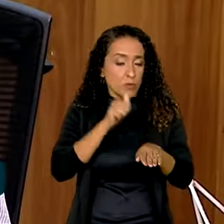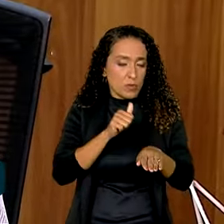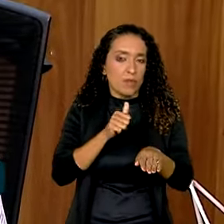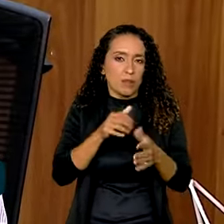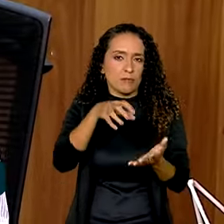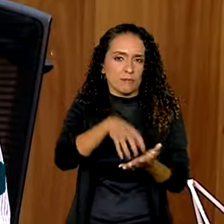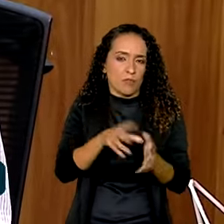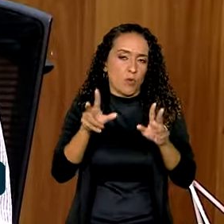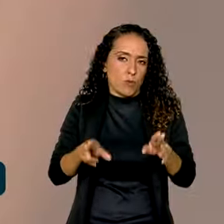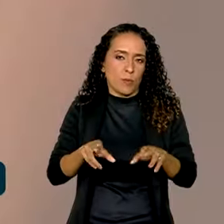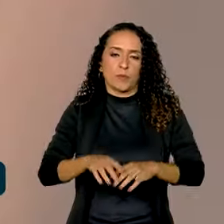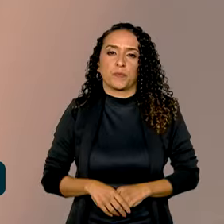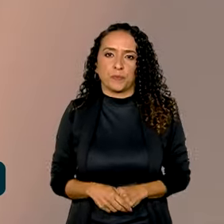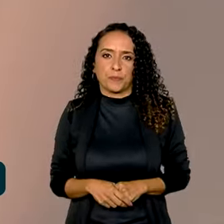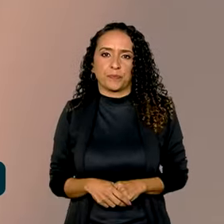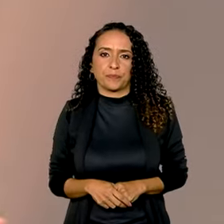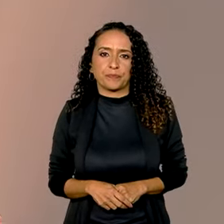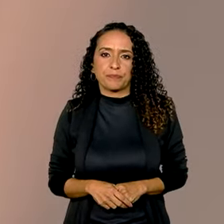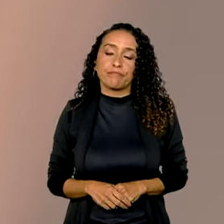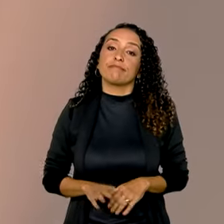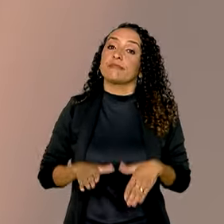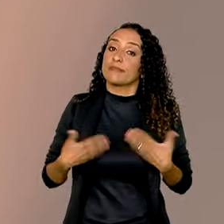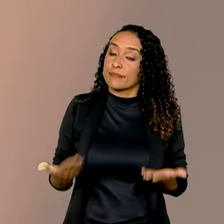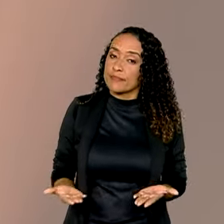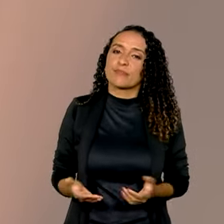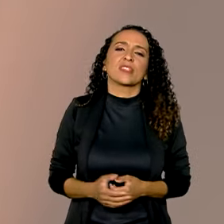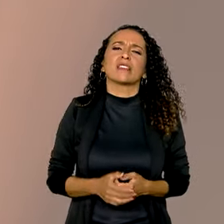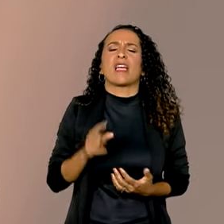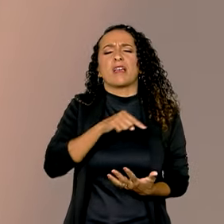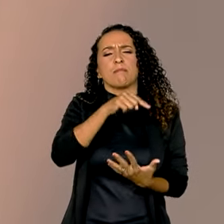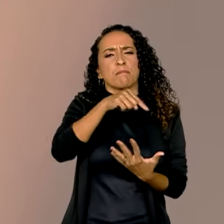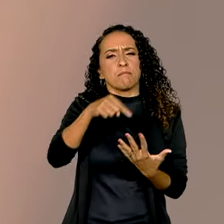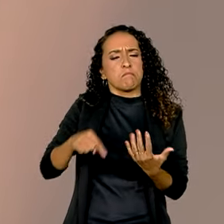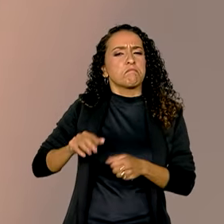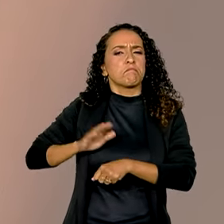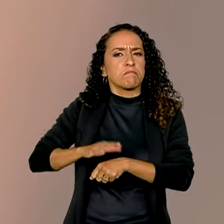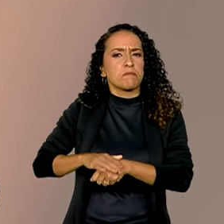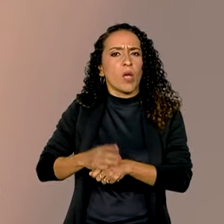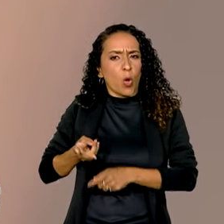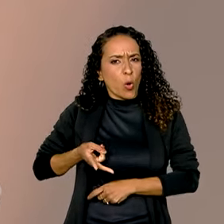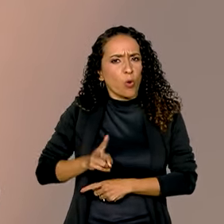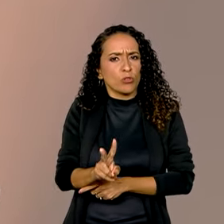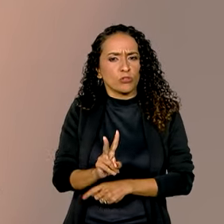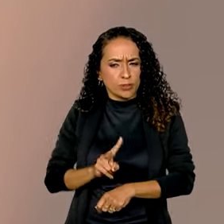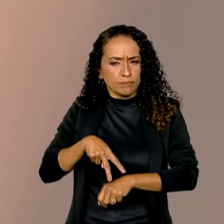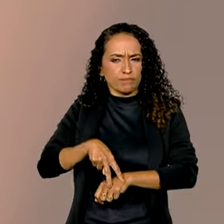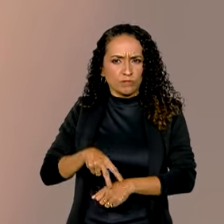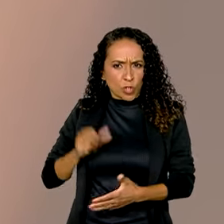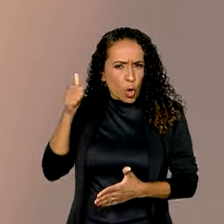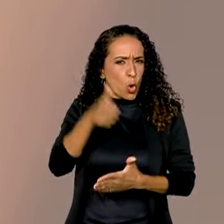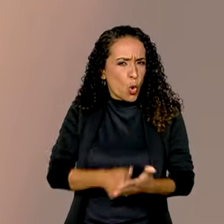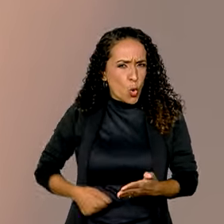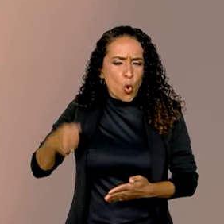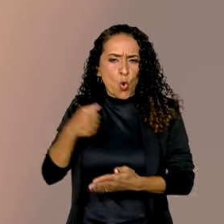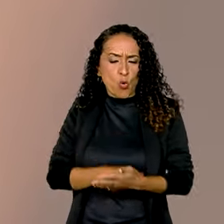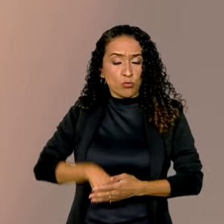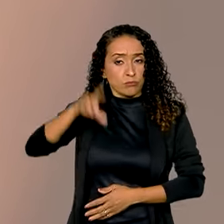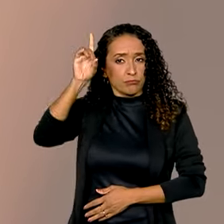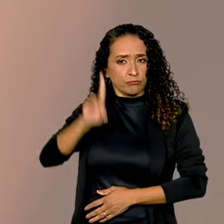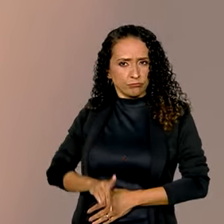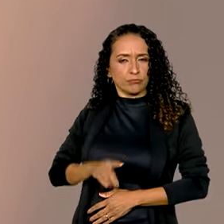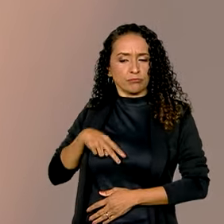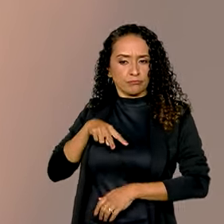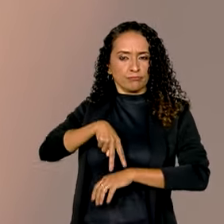em ocupações iguais. É isso, uma série de ações para continuarmos na luta por nossos direitos